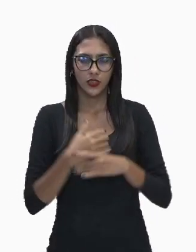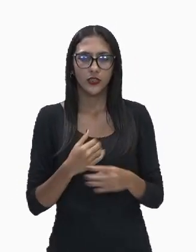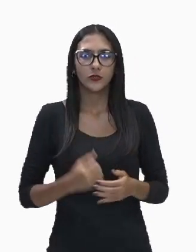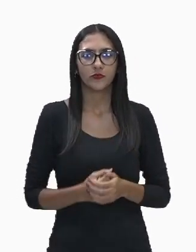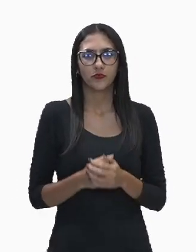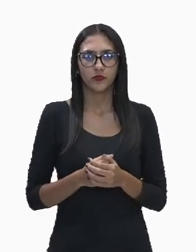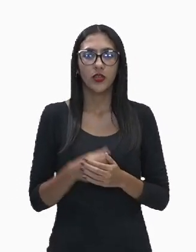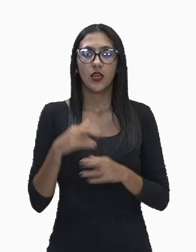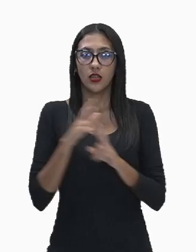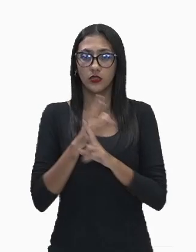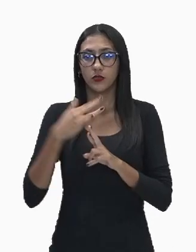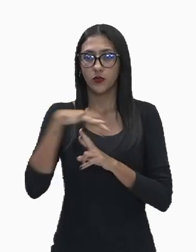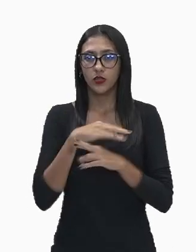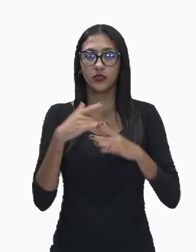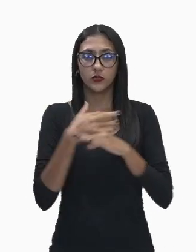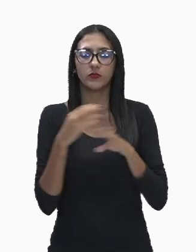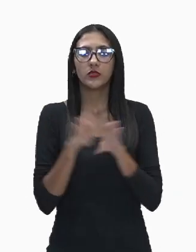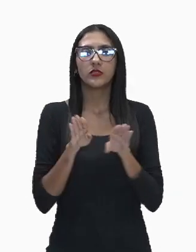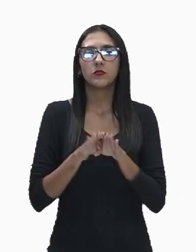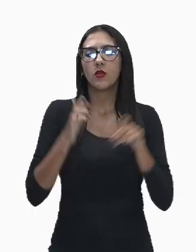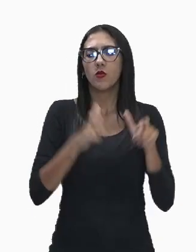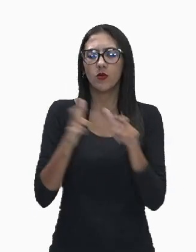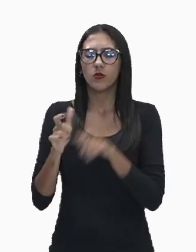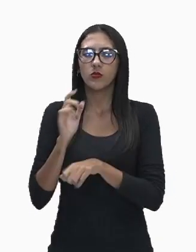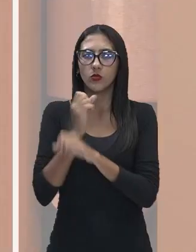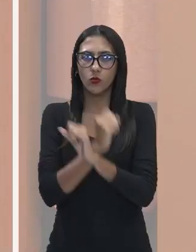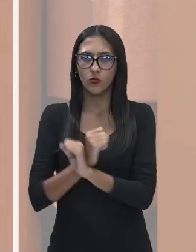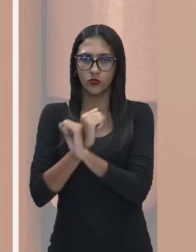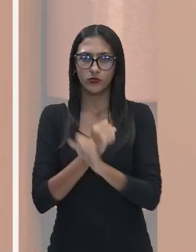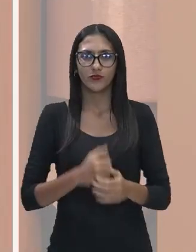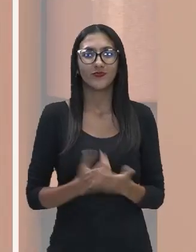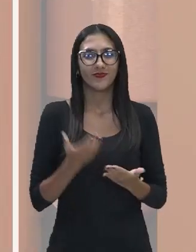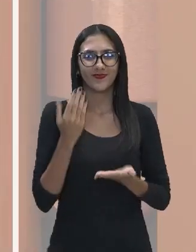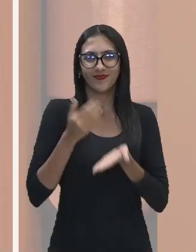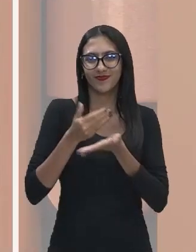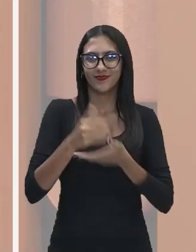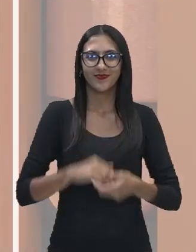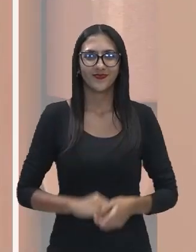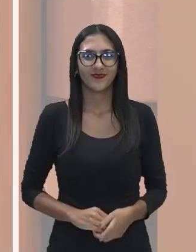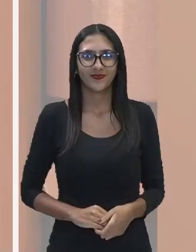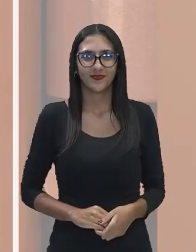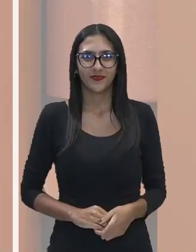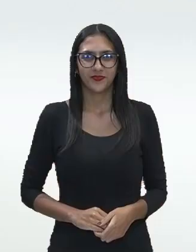e as áreas de preservação. Vamos lá então para a aula, gente.